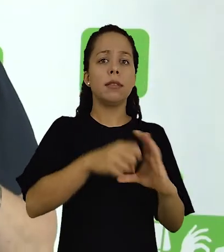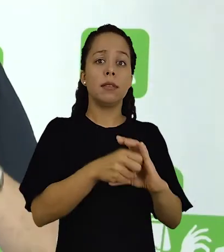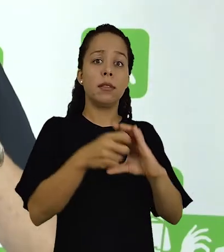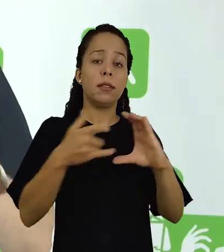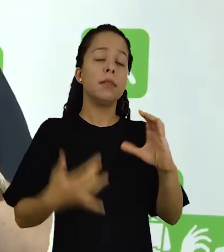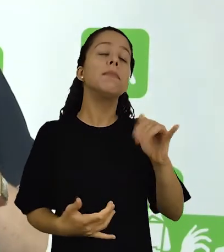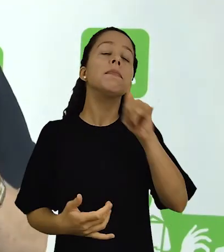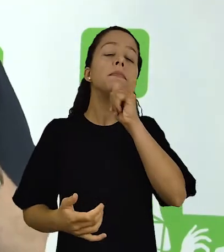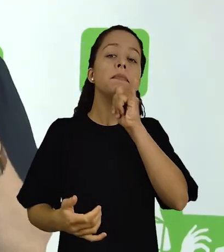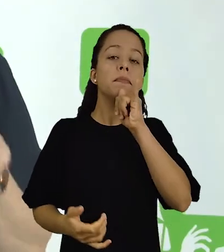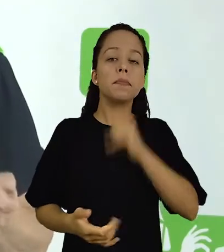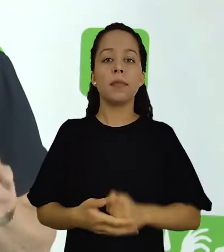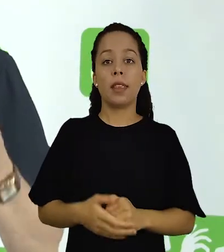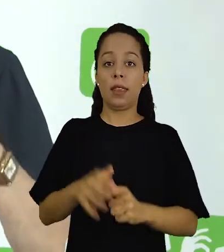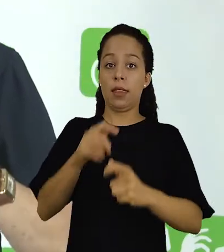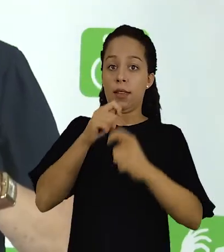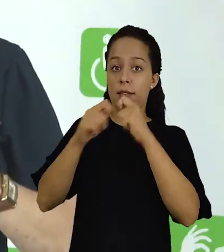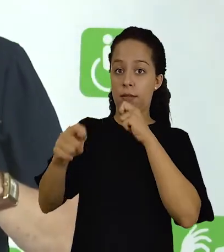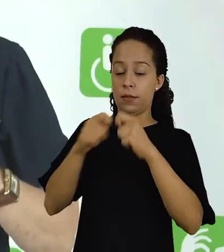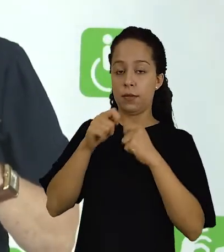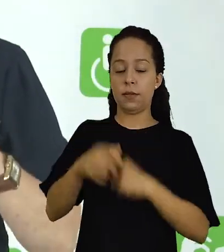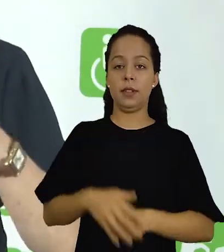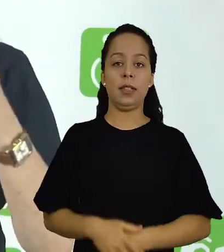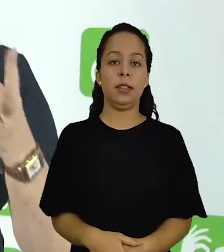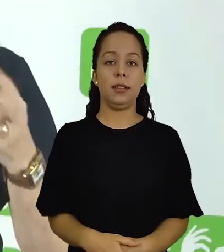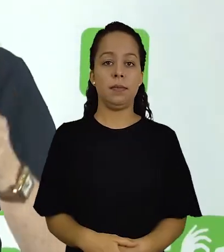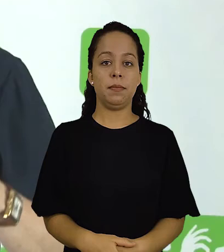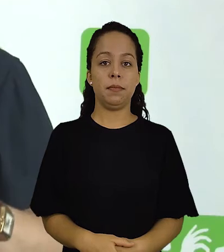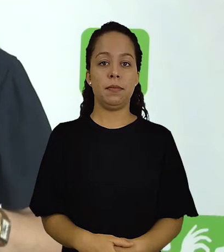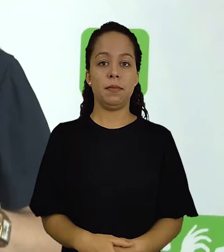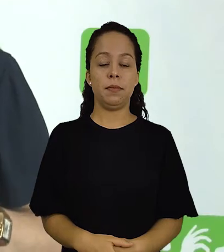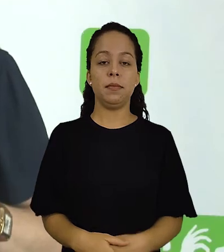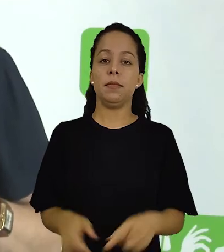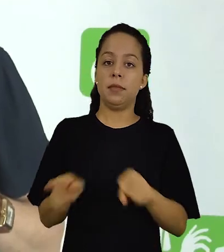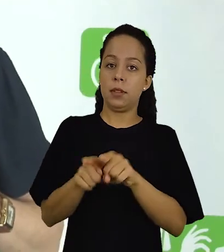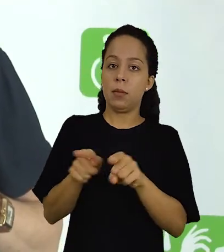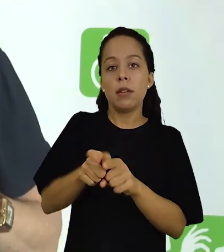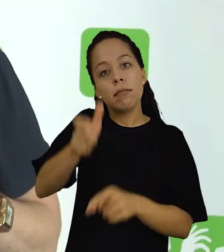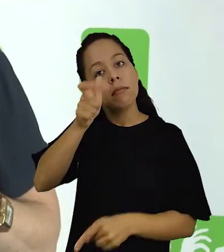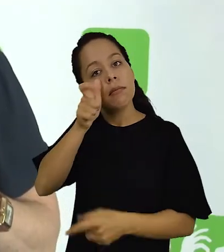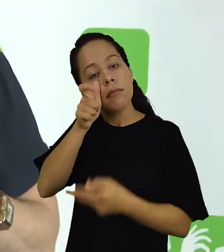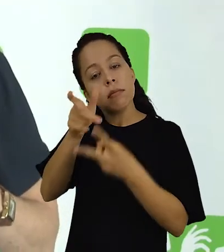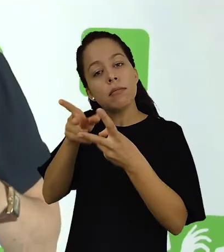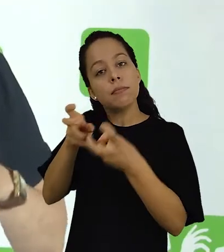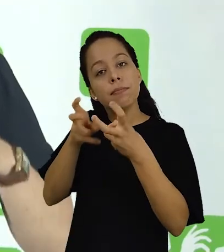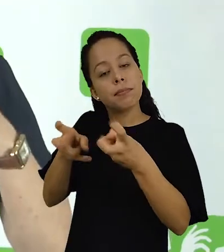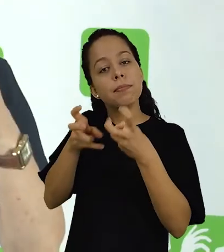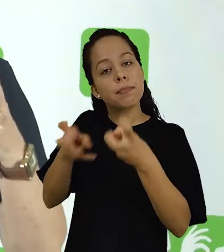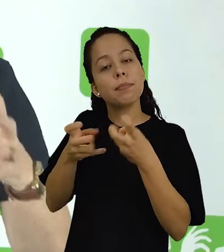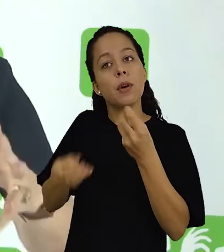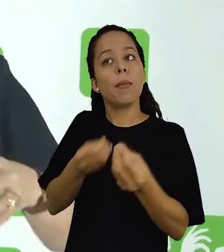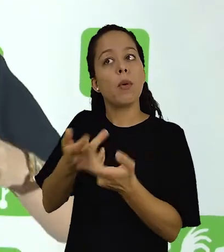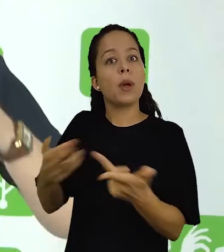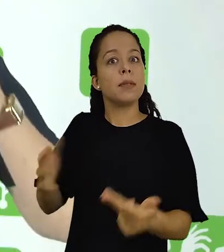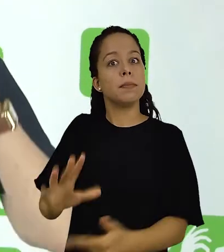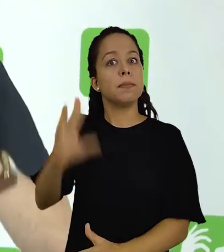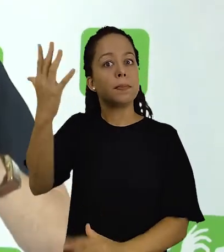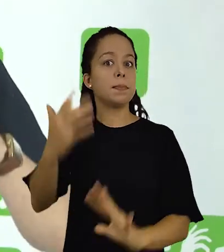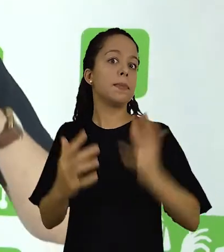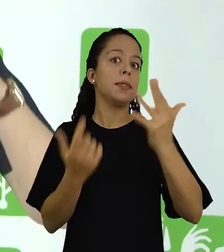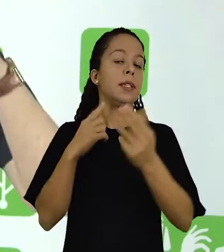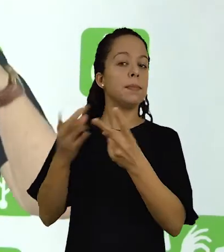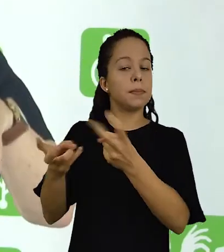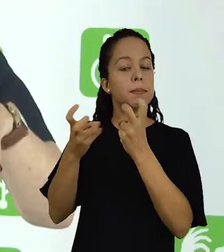se vale de alguns recursos, como por exemplo, entrevistas, como observação